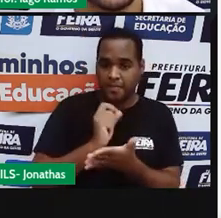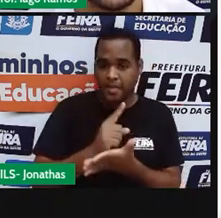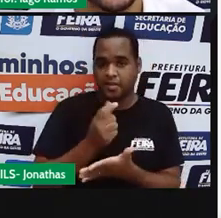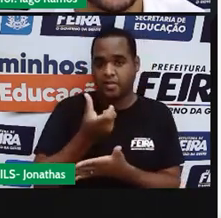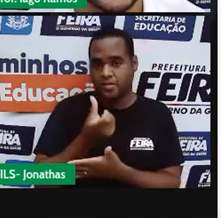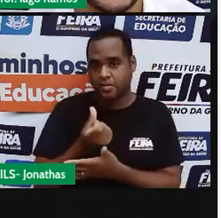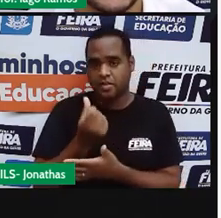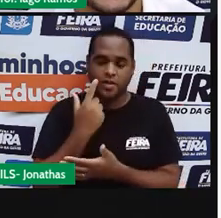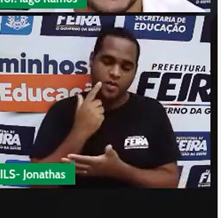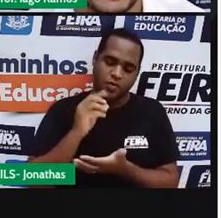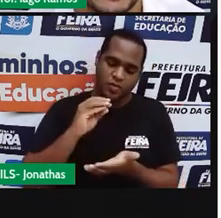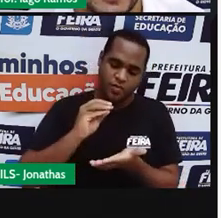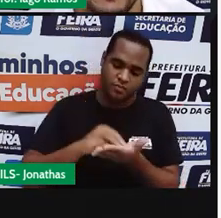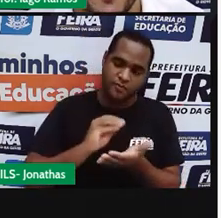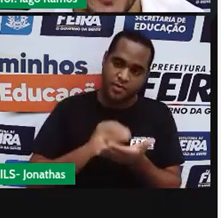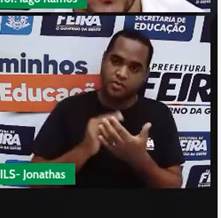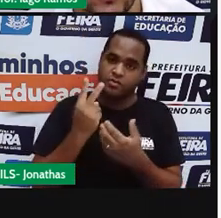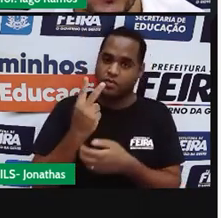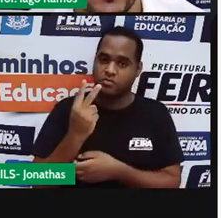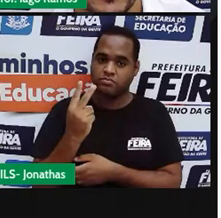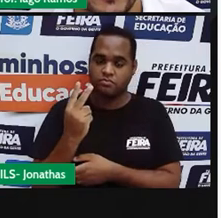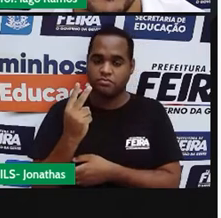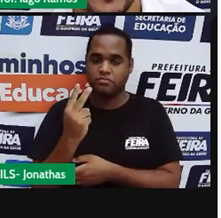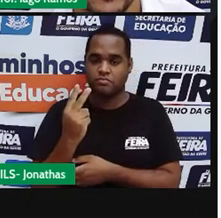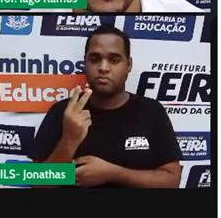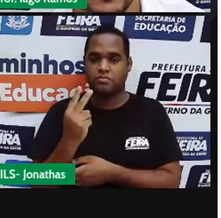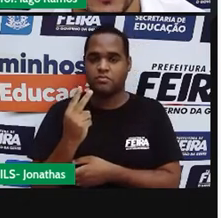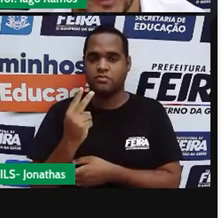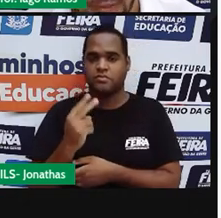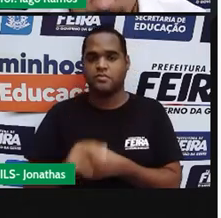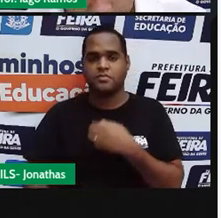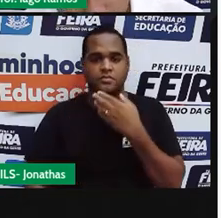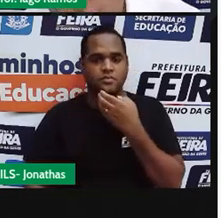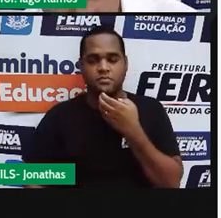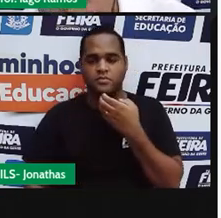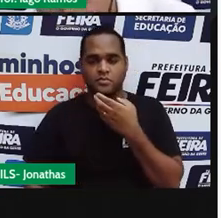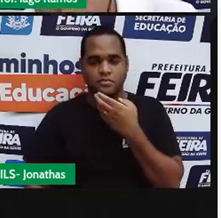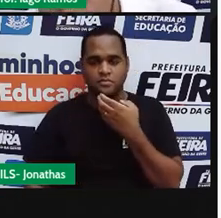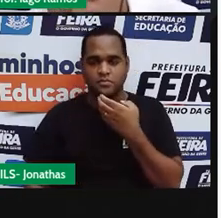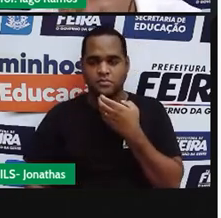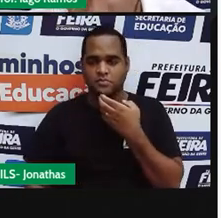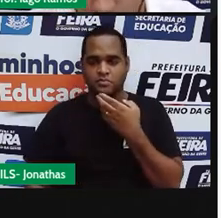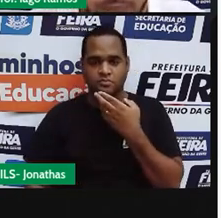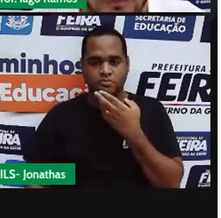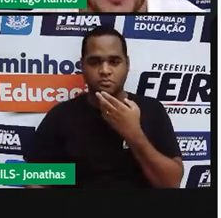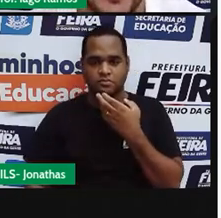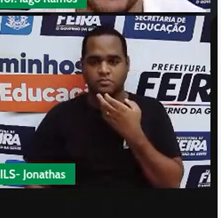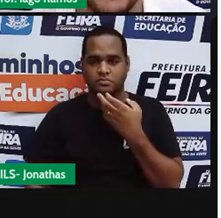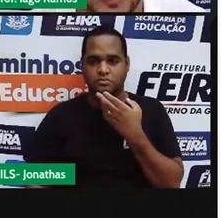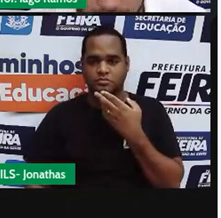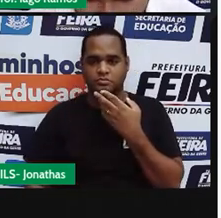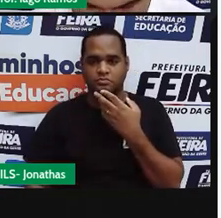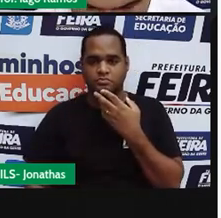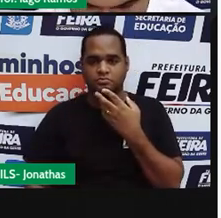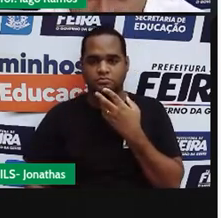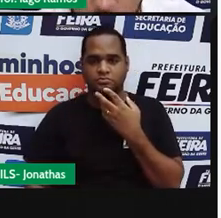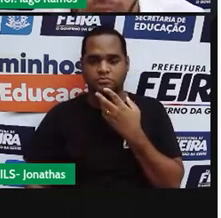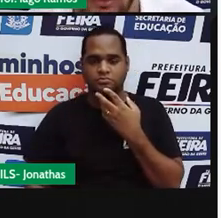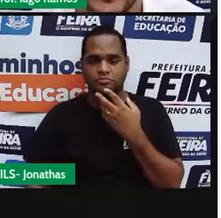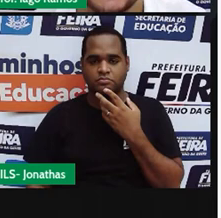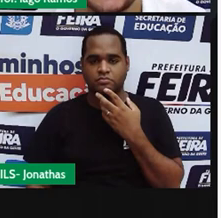devendo 2. Devendo, devendo, é número negativo. Devendo